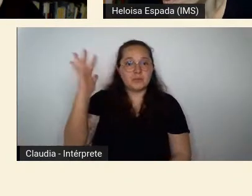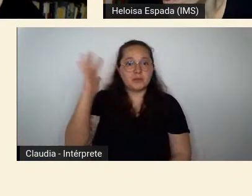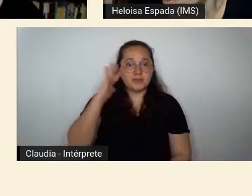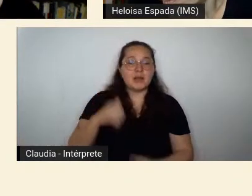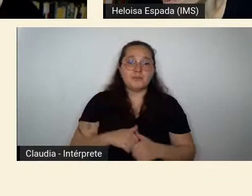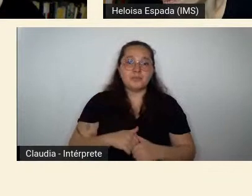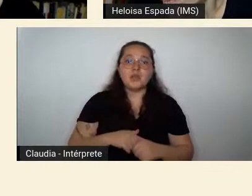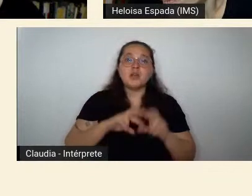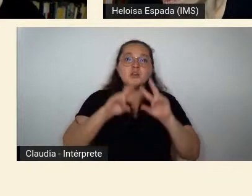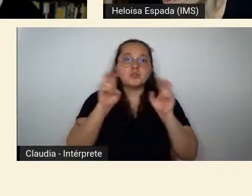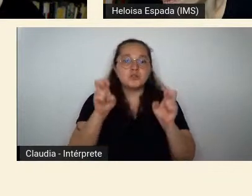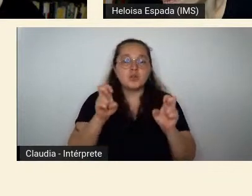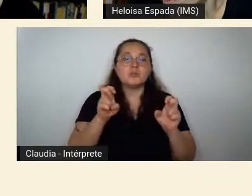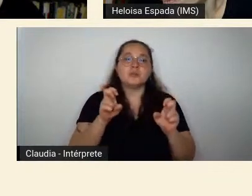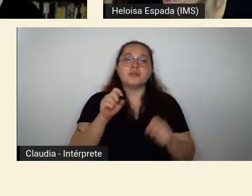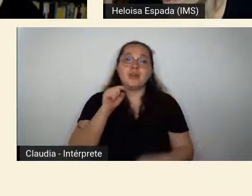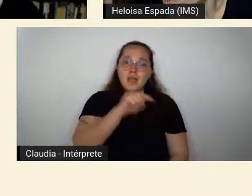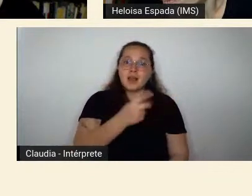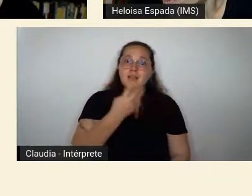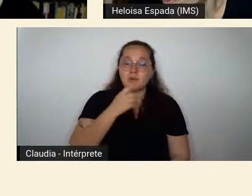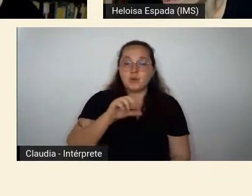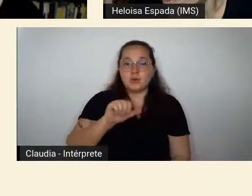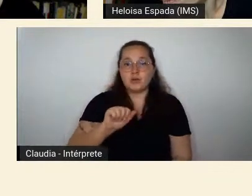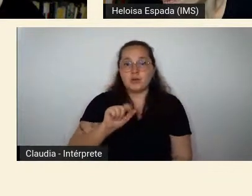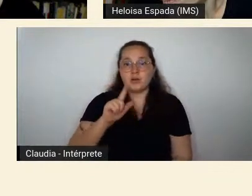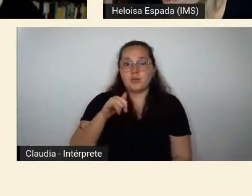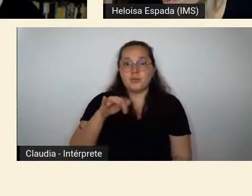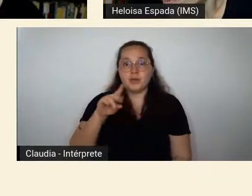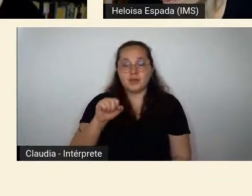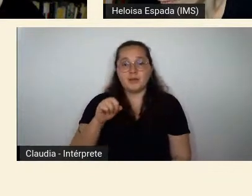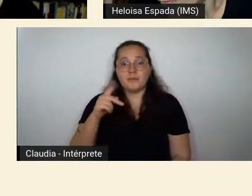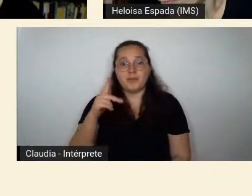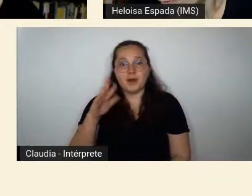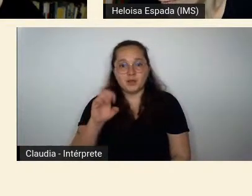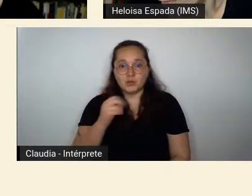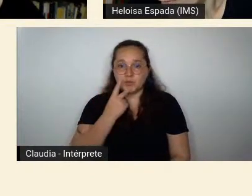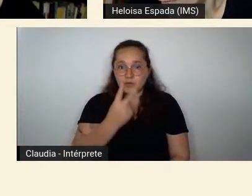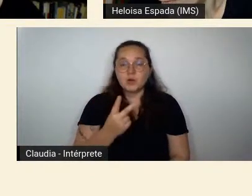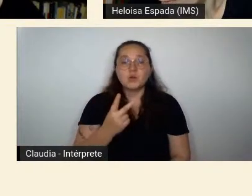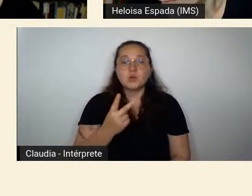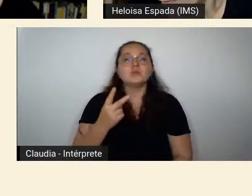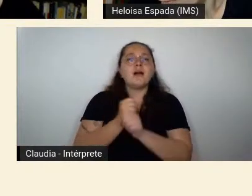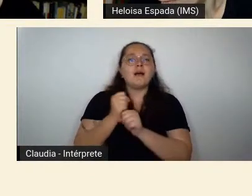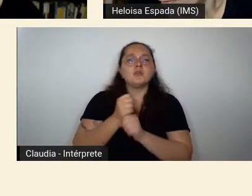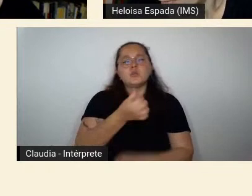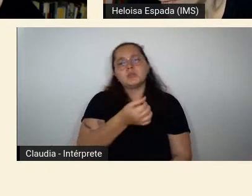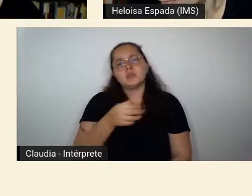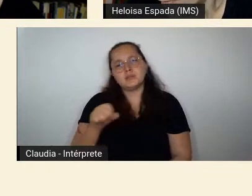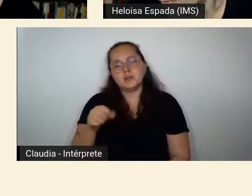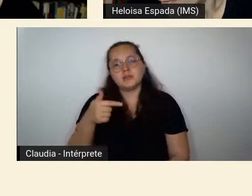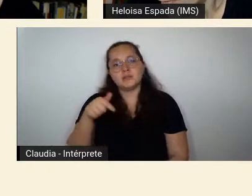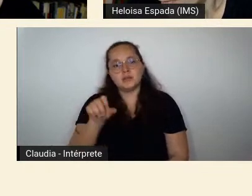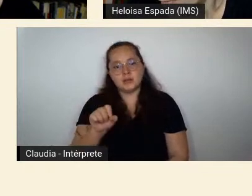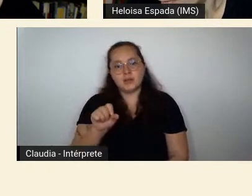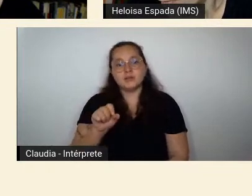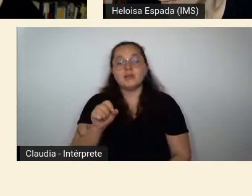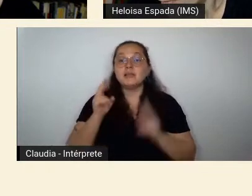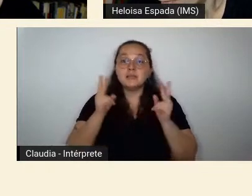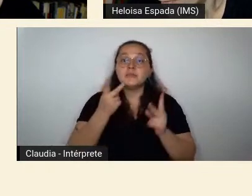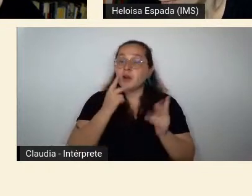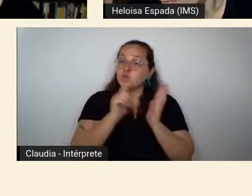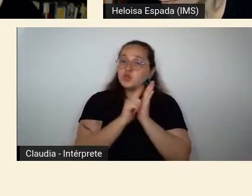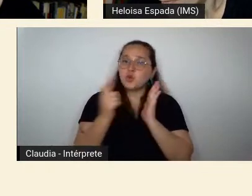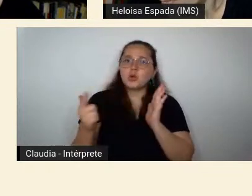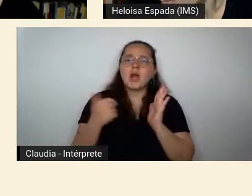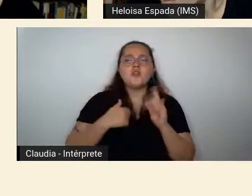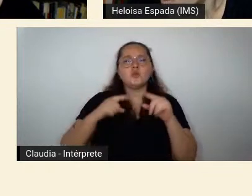o que a professora se referiu ele nos anos 60 e 70 virou a estrela dos jornais porque ele era o cara que ia sempre ao jornal denunciar a mentira da